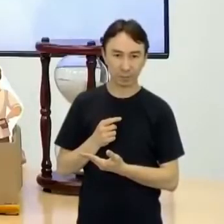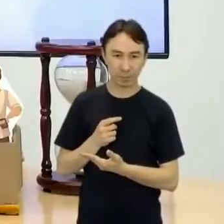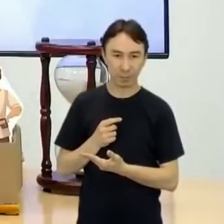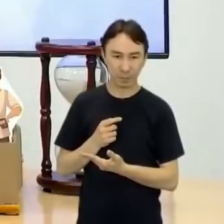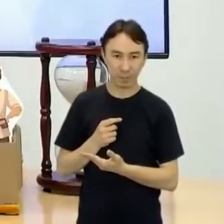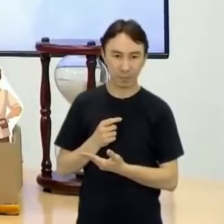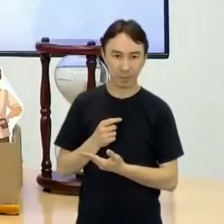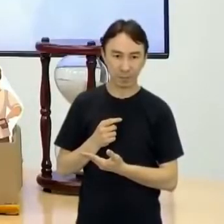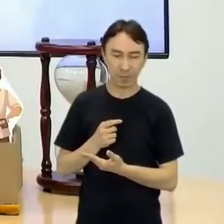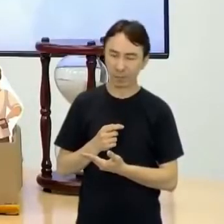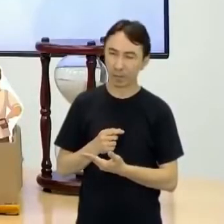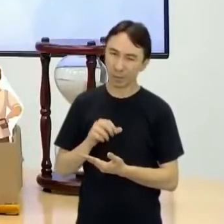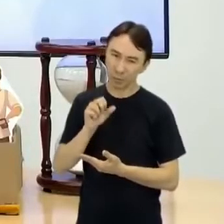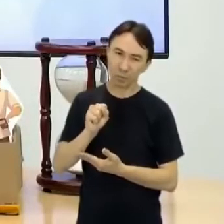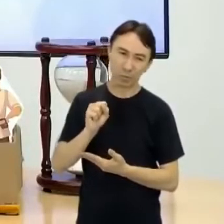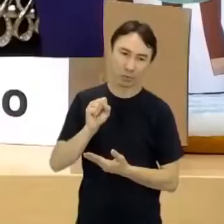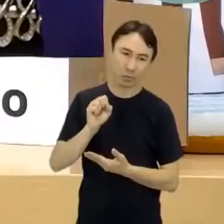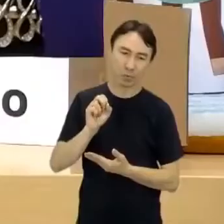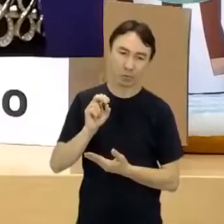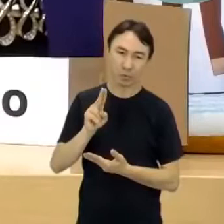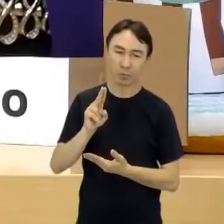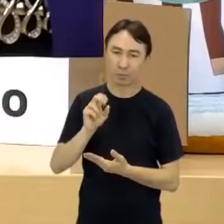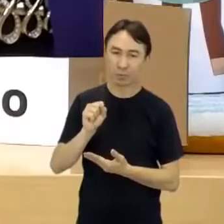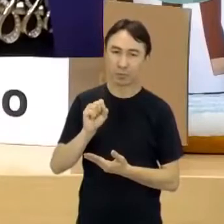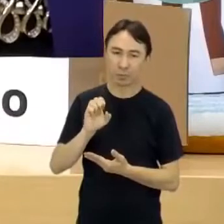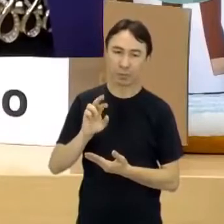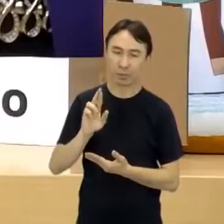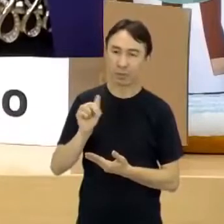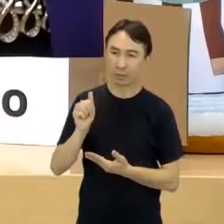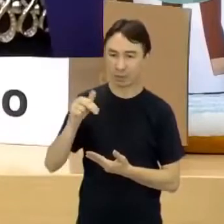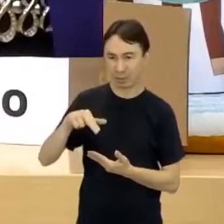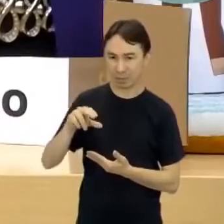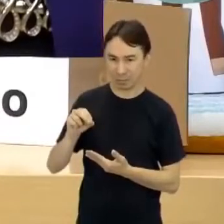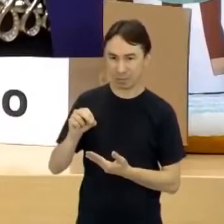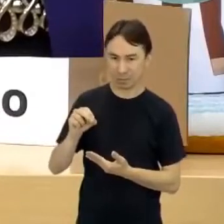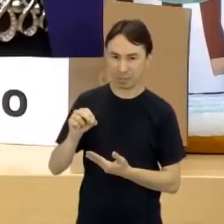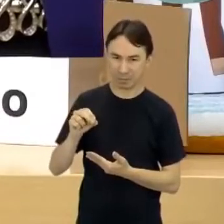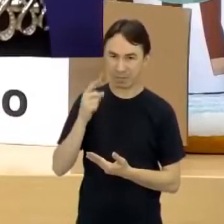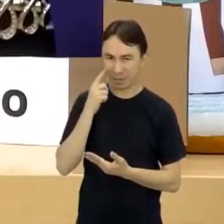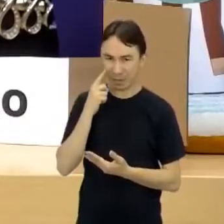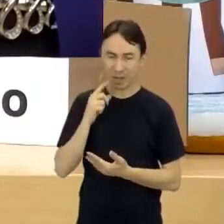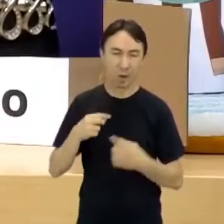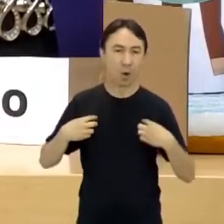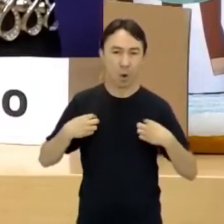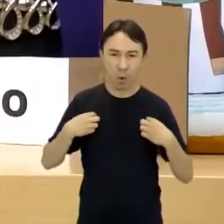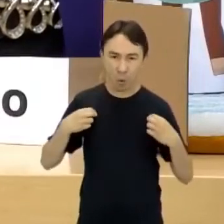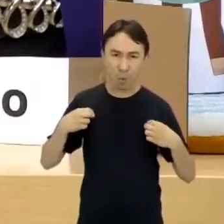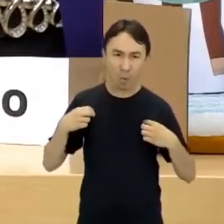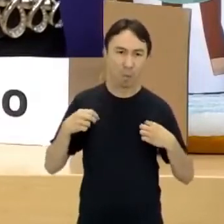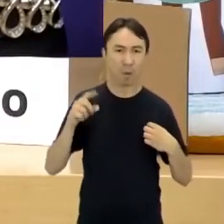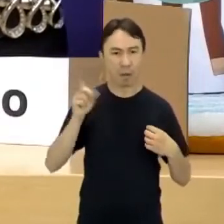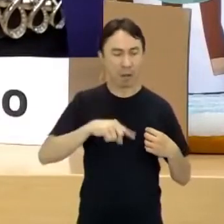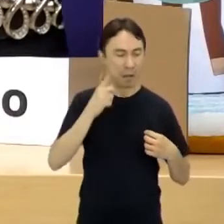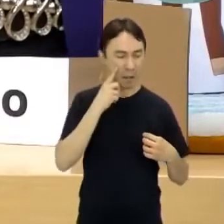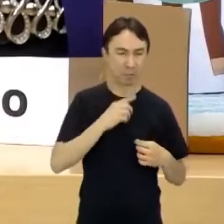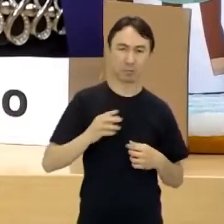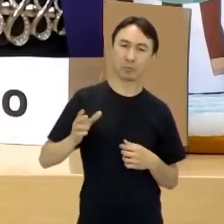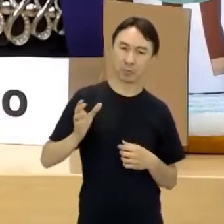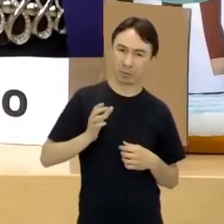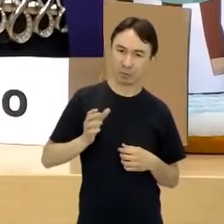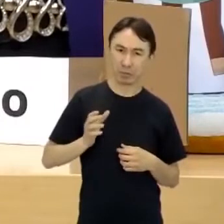Suzerano, ele é um... Esses dois homens, eles estão vestidos como homens da nobreza. Eles estão de casaco, bota.